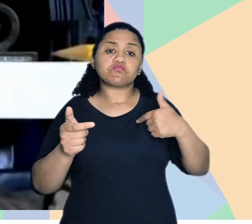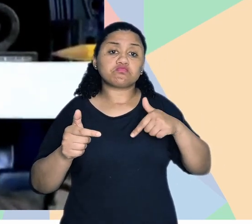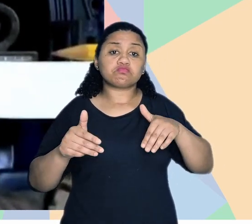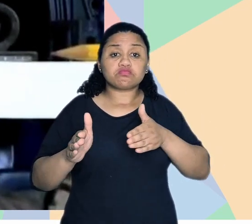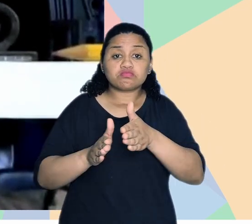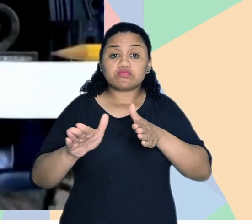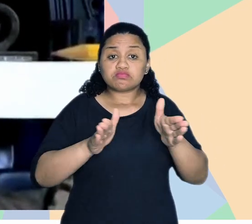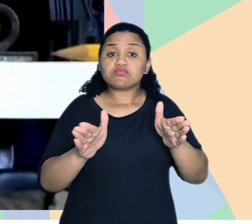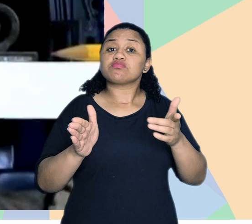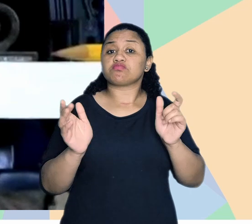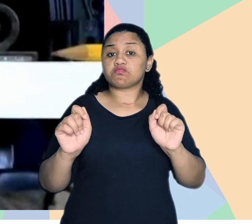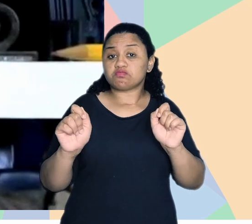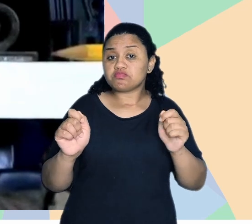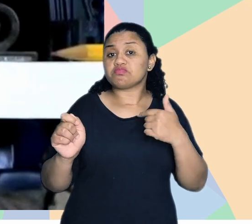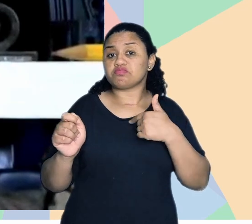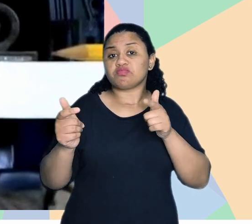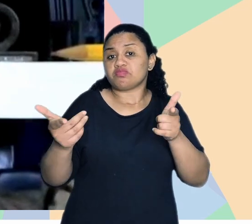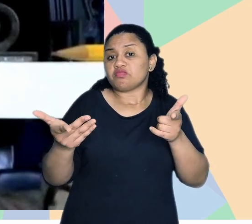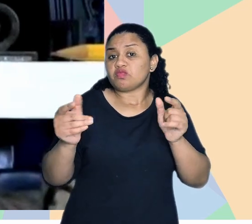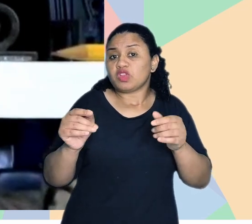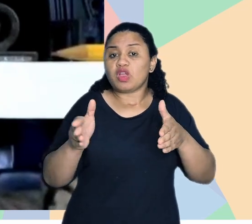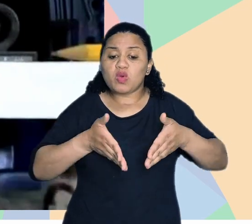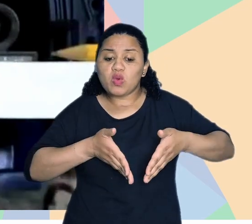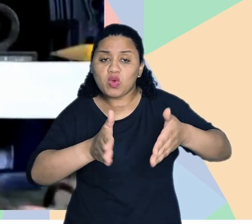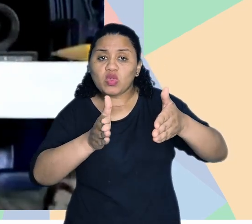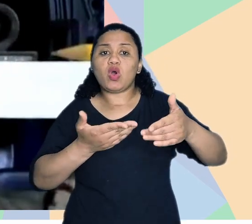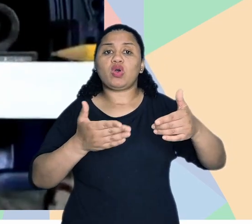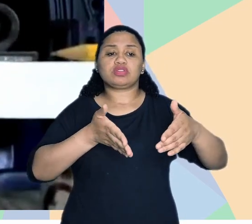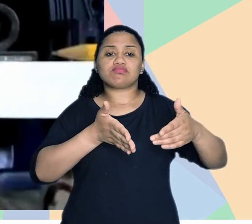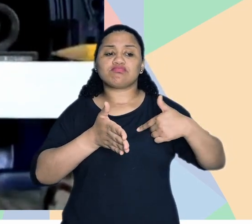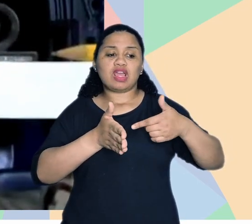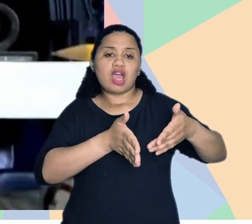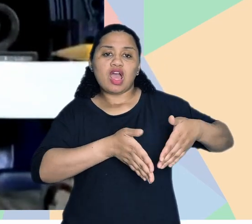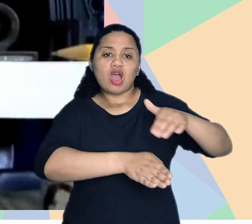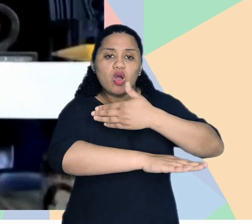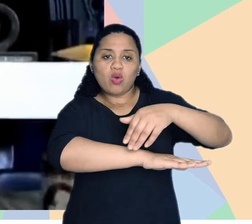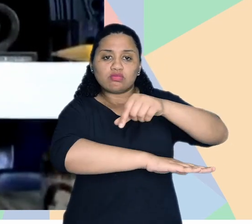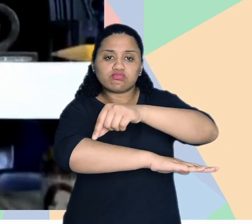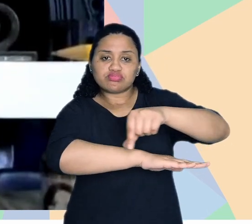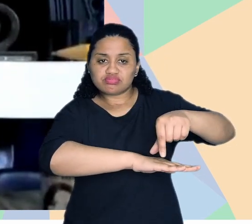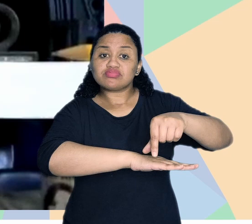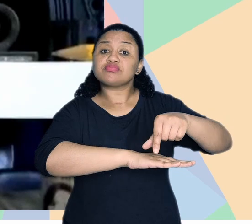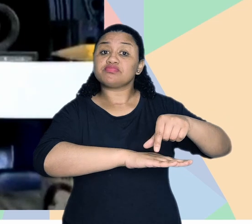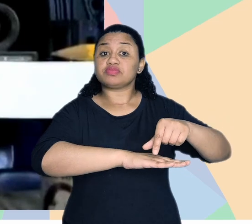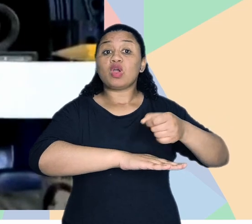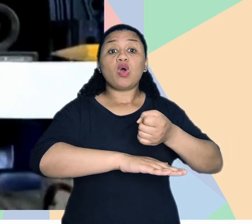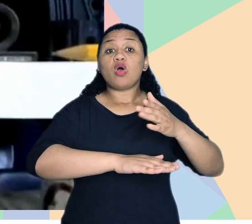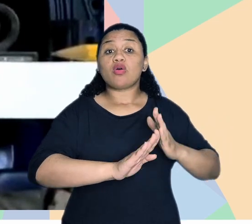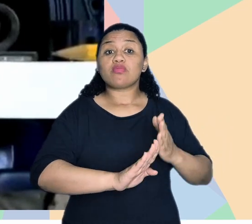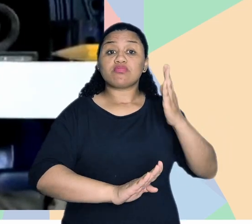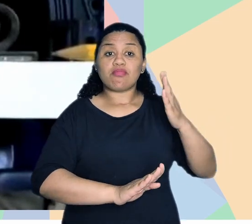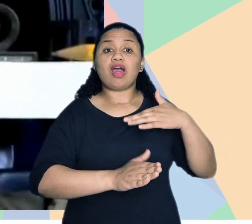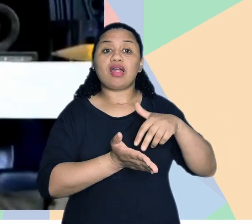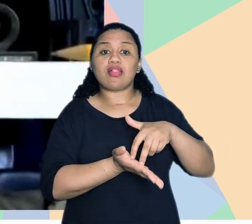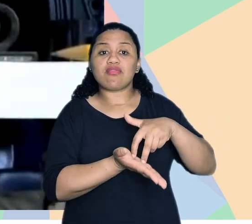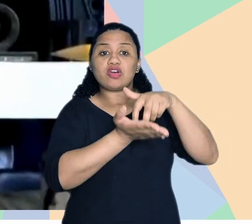horizontais, e aí entra, né, corredores, né, calçadas, verticais, então, elevadores,